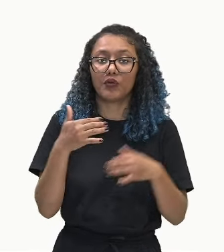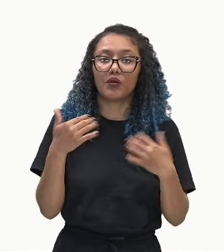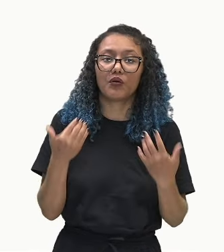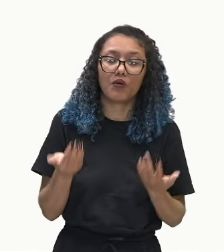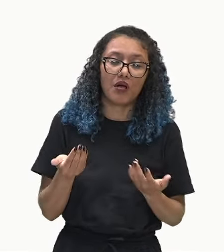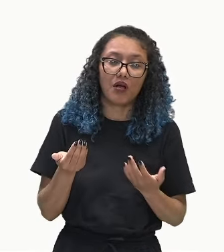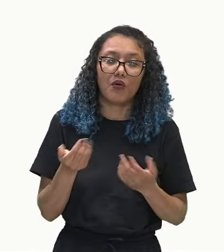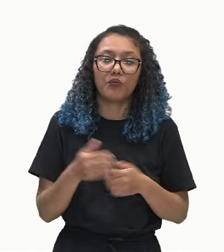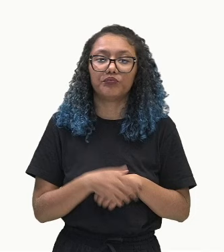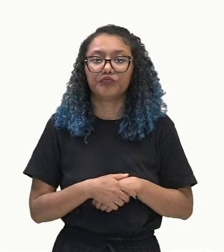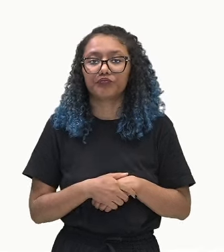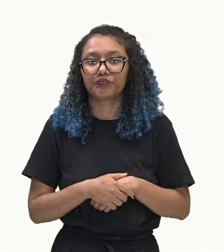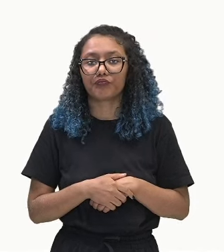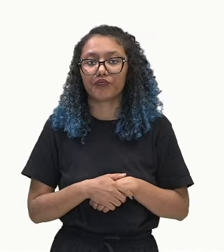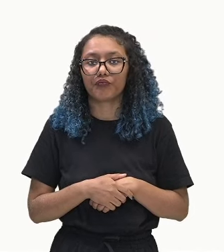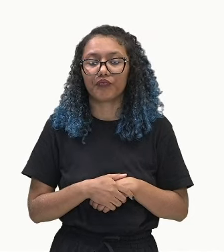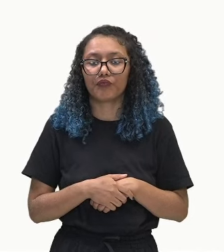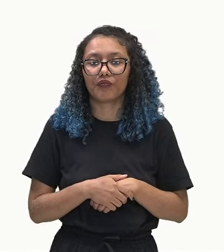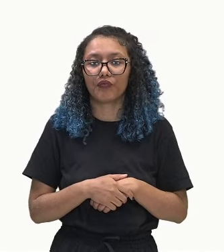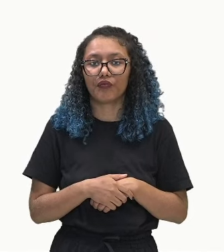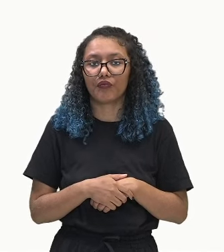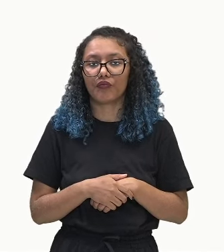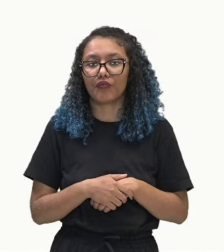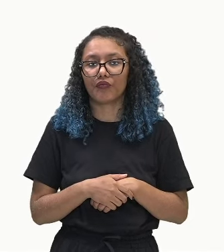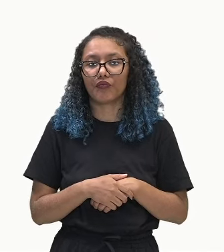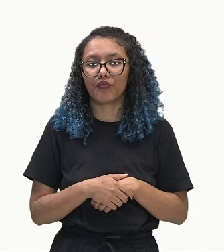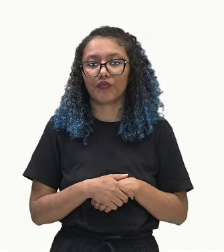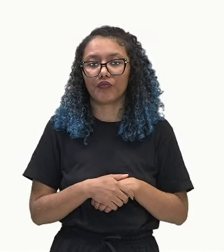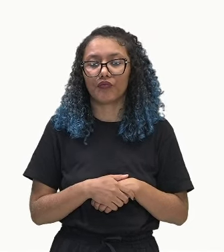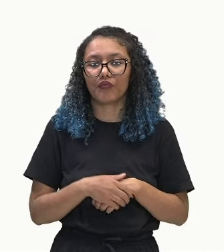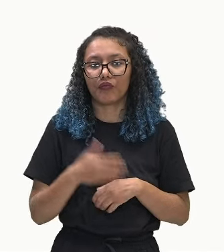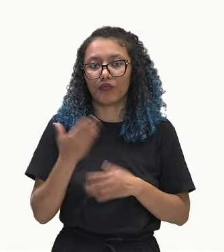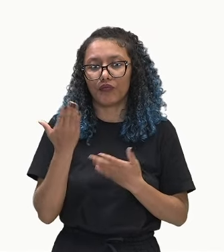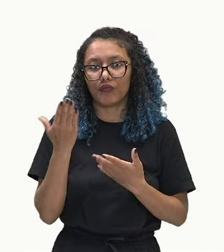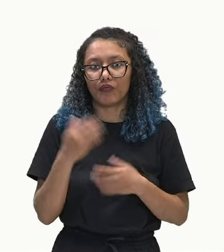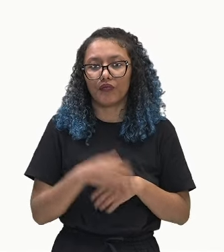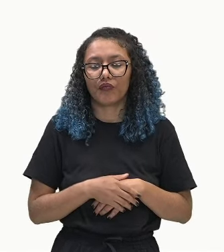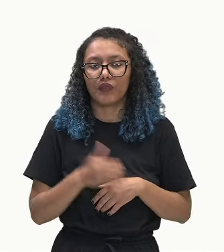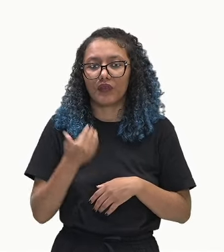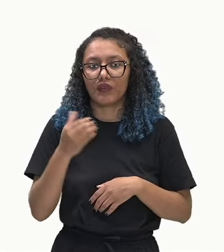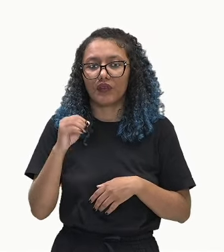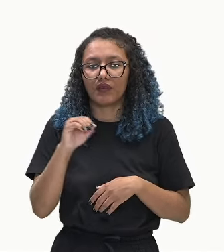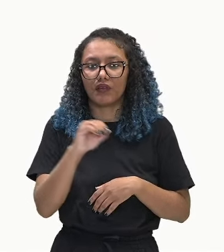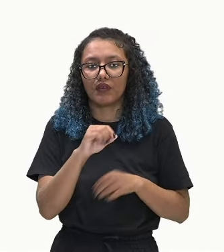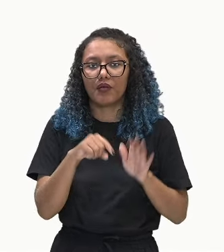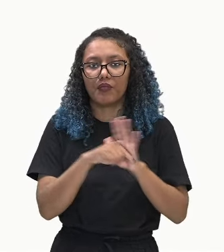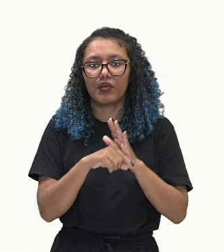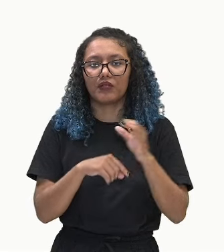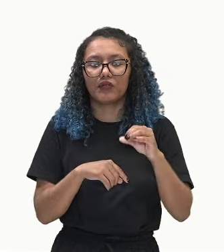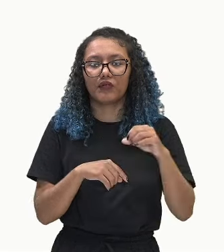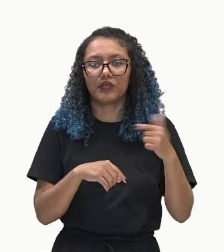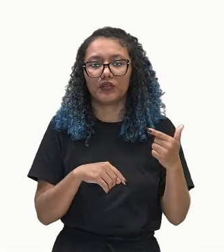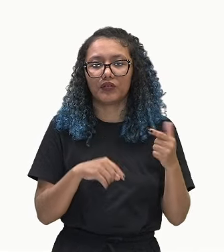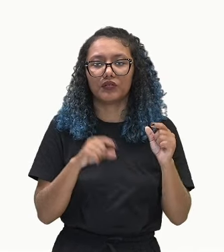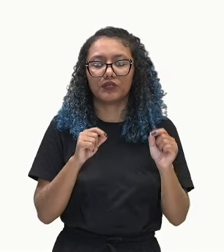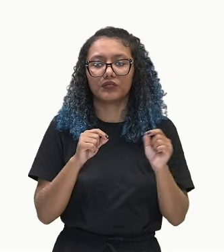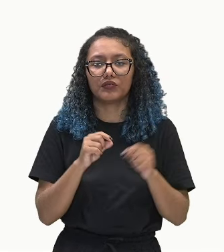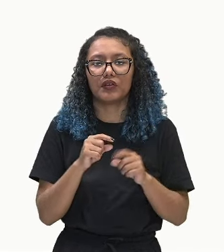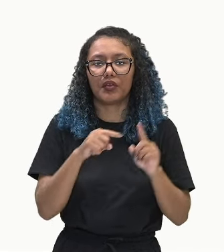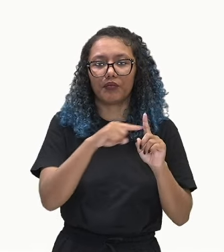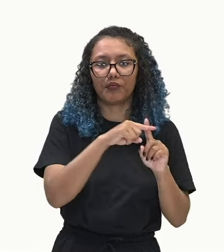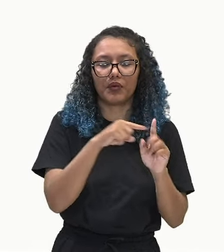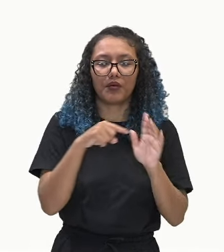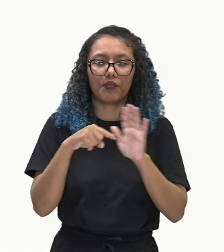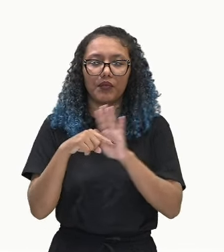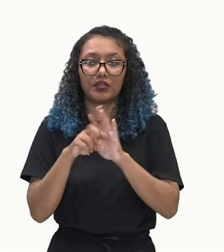termo. 92 menos 100. Olha só. Sinais diferentes. Vamos subtrair. E manter o sinal do 100.